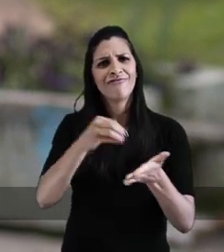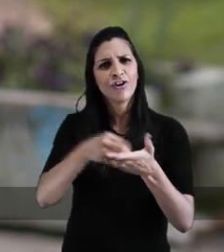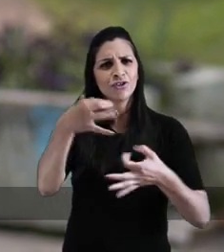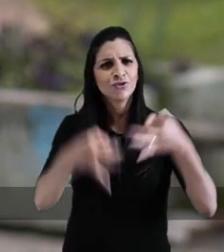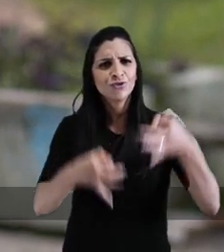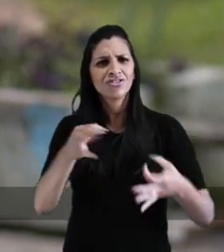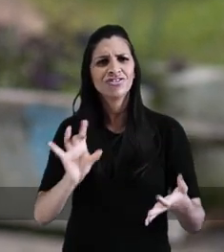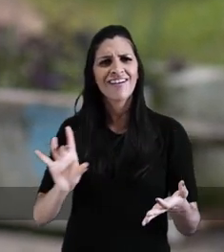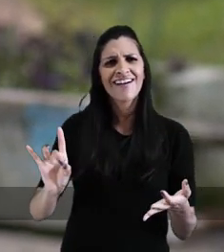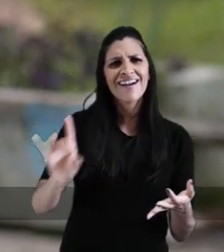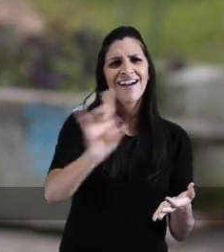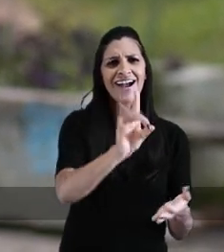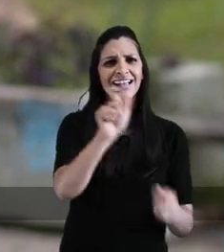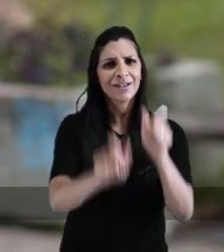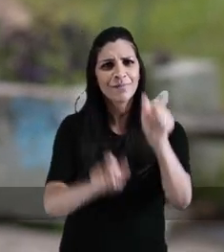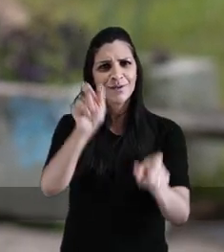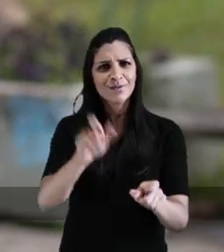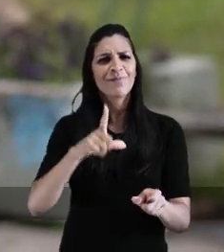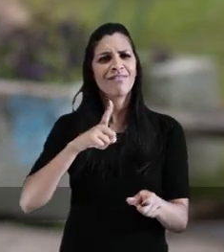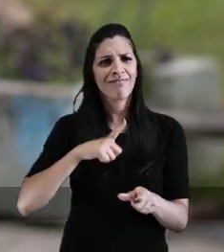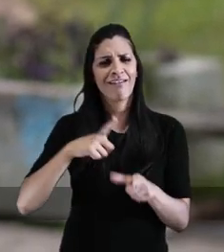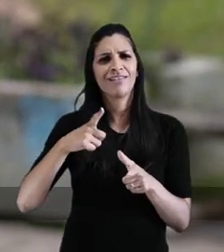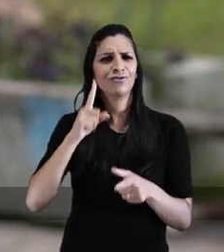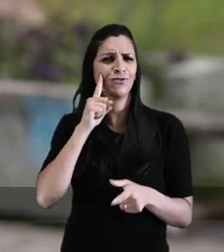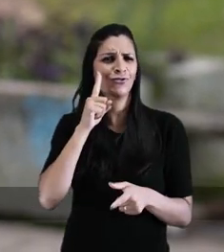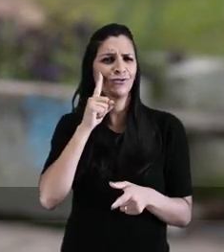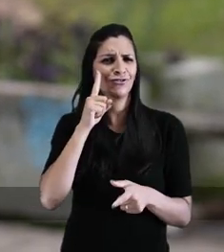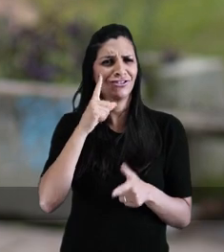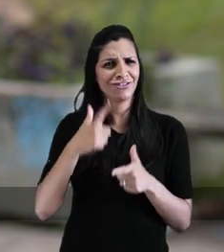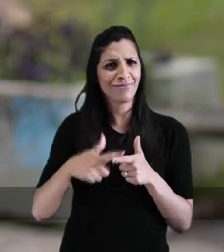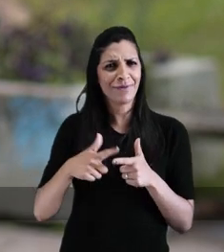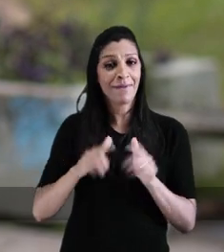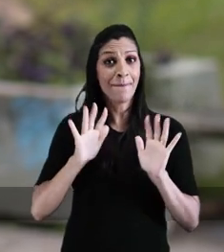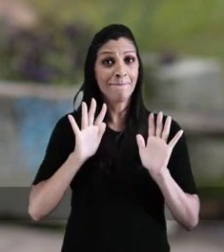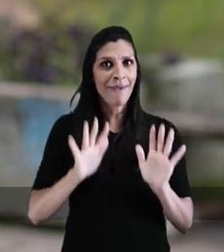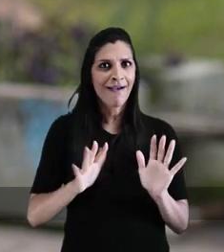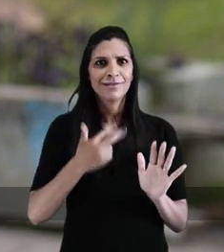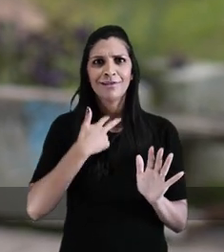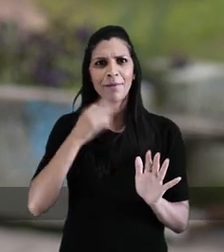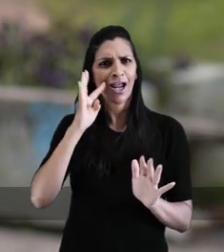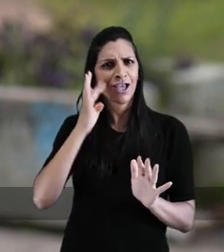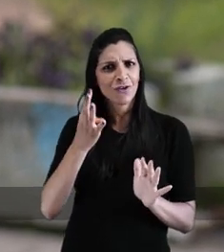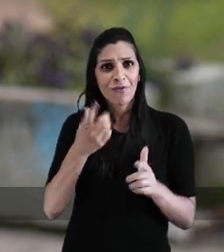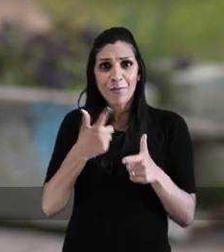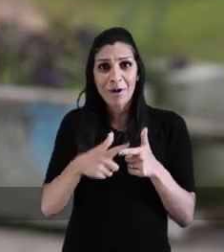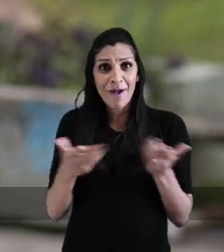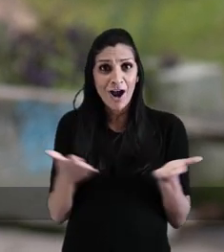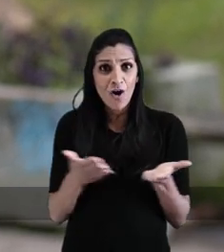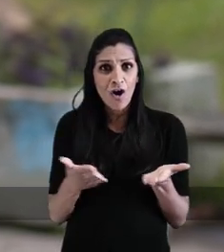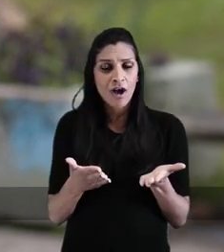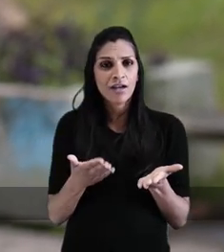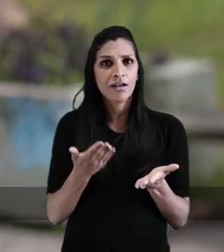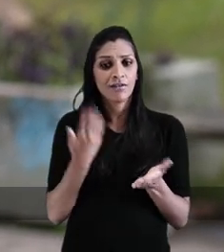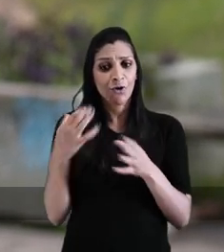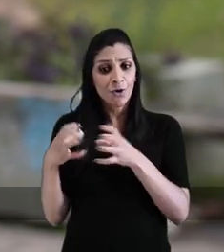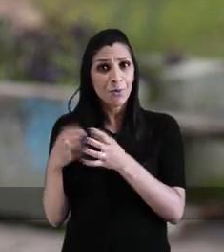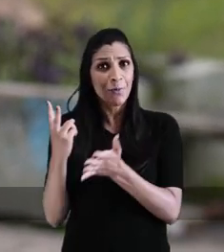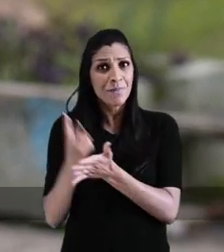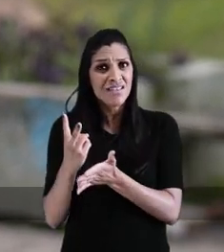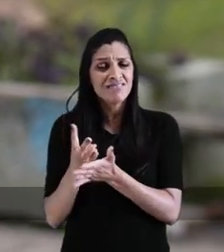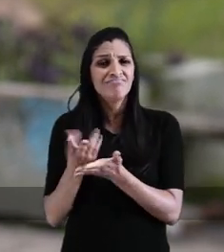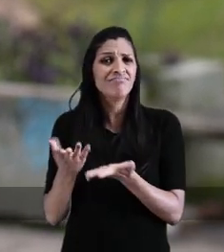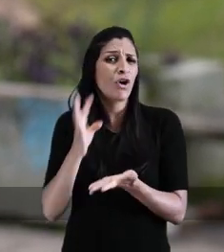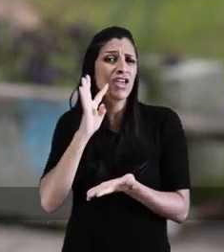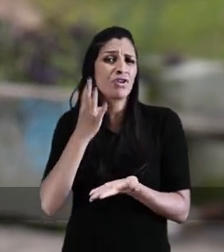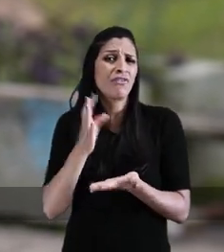e firme pra combater as injustiças que cada pessoa tem que enfrentar no seu dia a dia. Mas não dá pra resolver os problemas